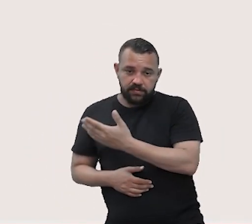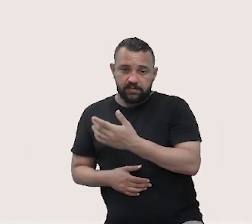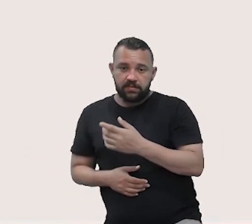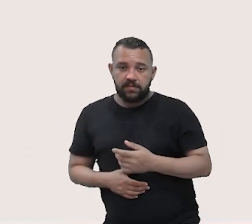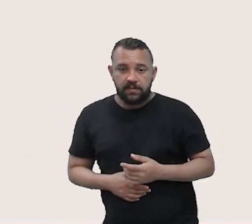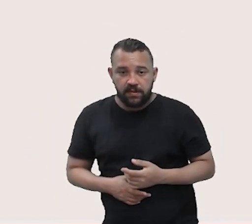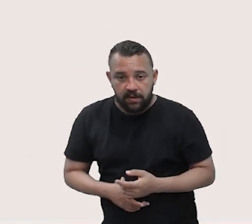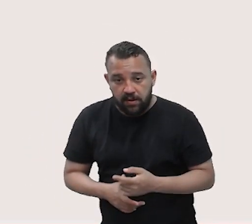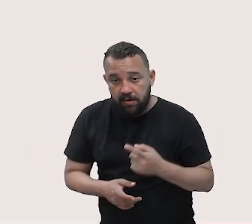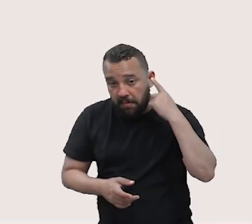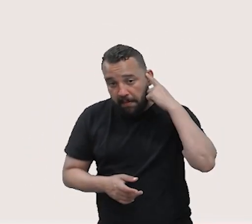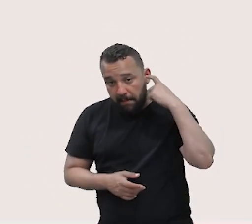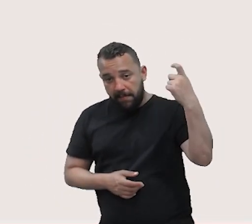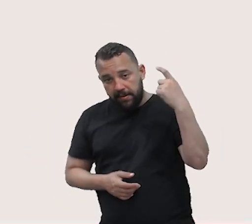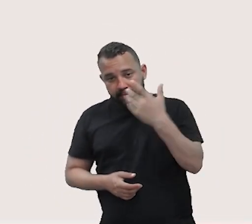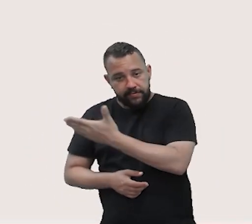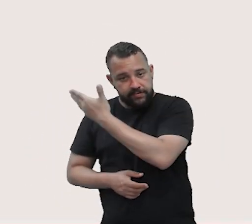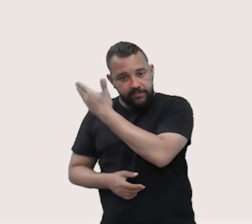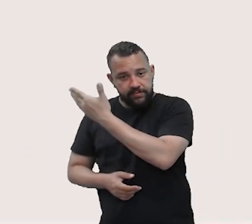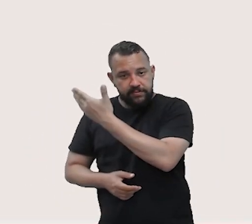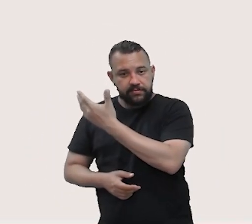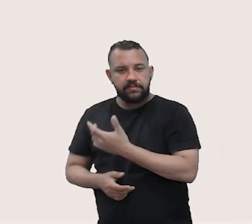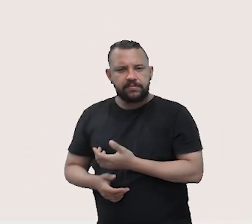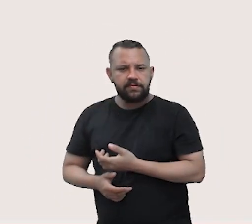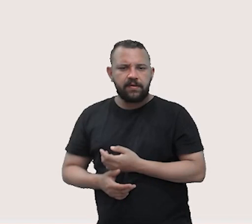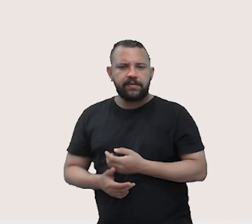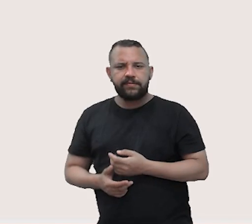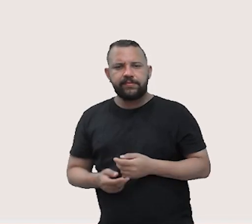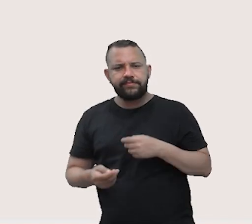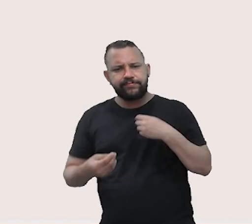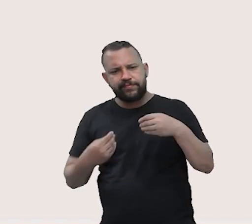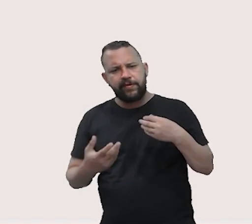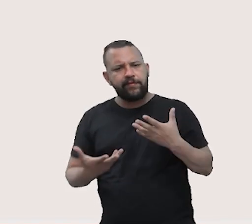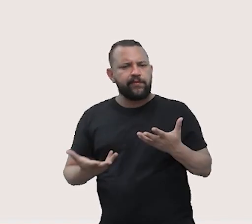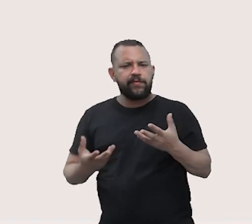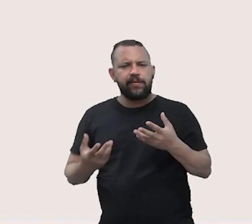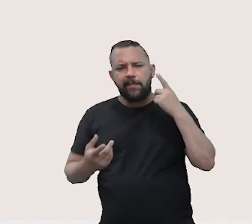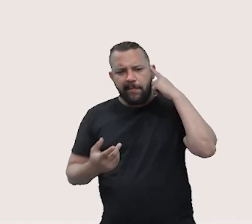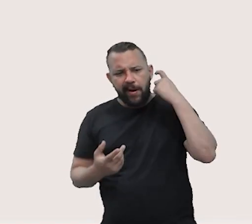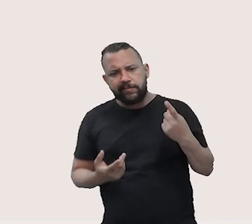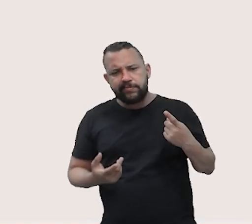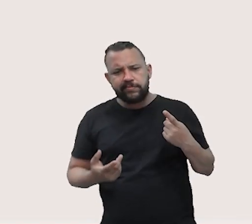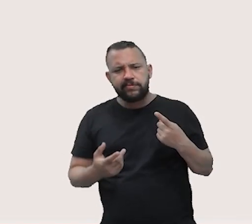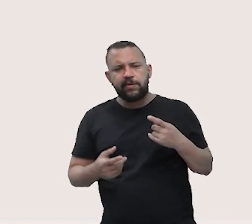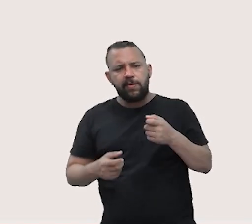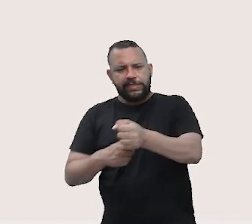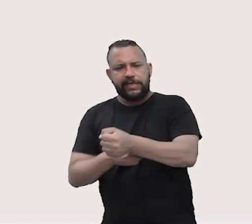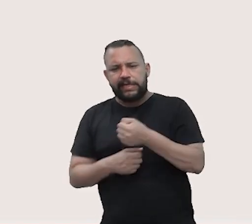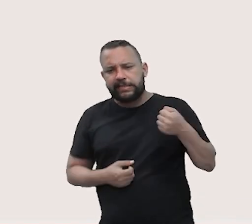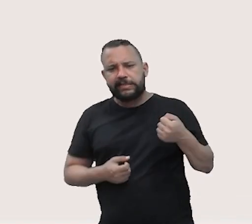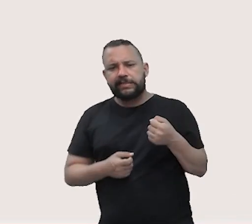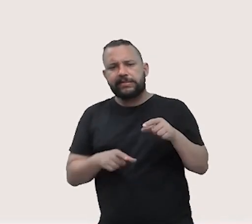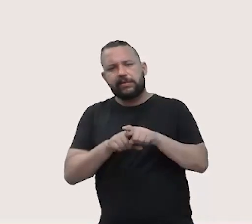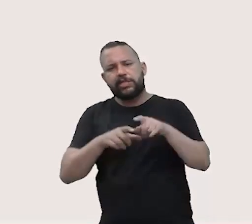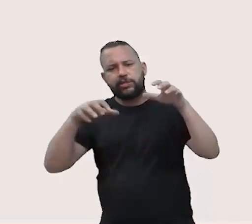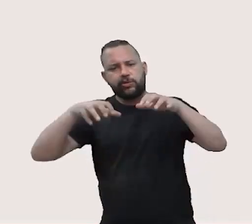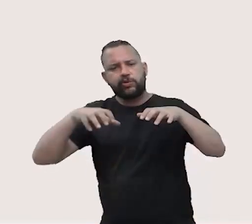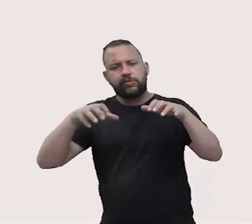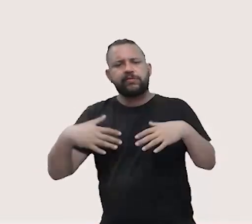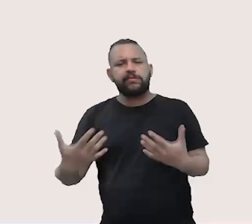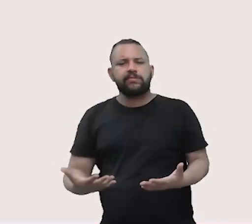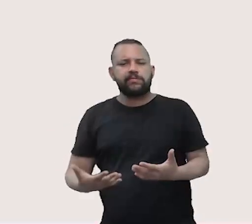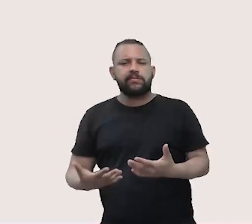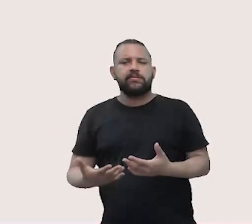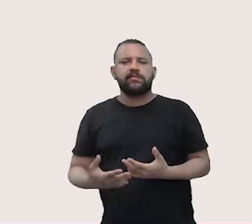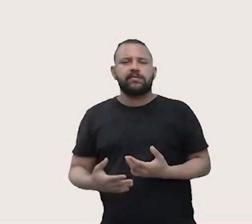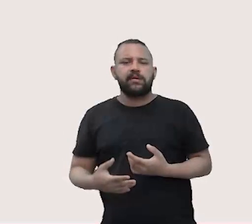decibéis, como tem da respiração, de uma folha, de um sussurro, do barulho de uma geladeira e até de barulhos mais intensos,